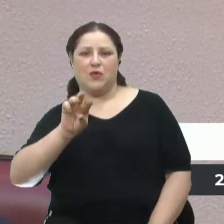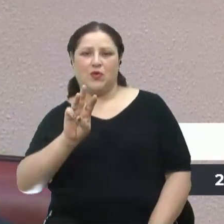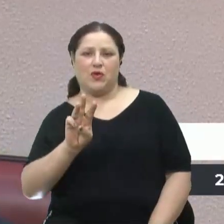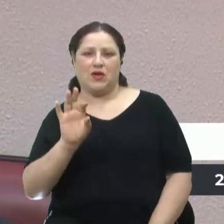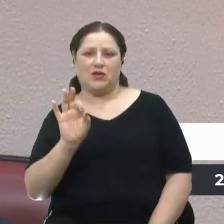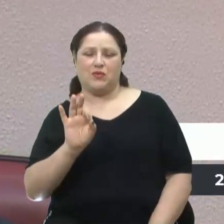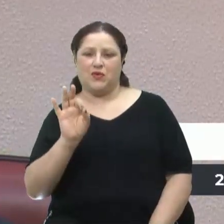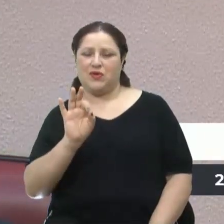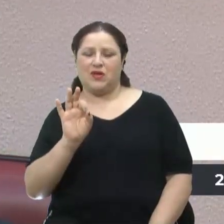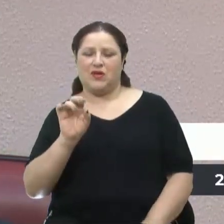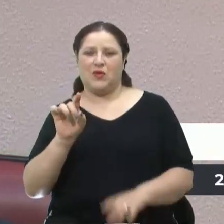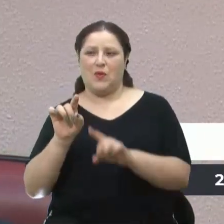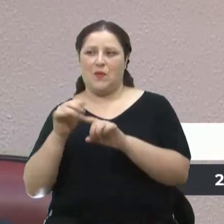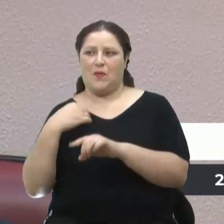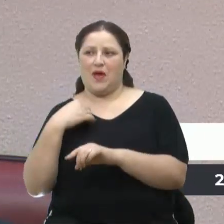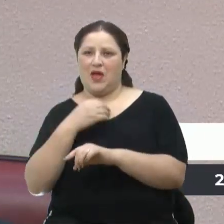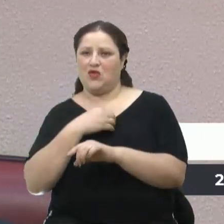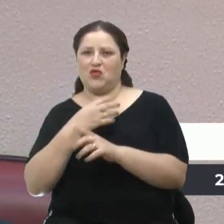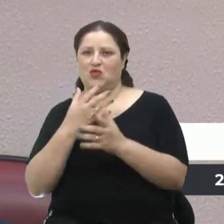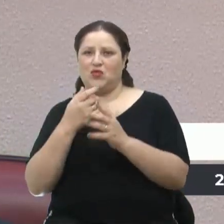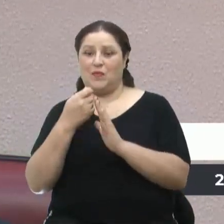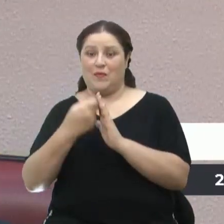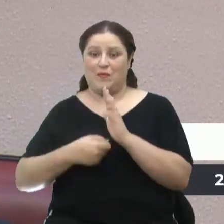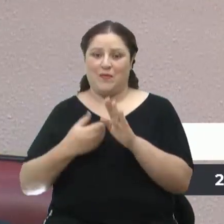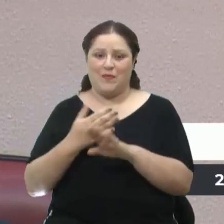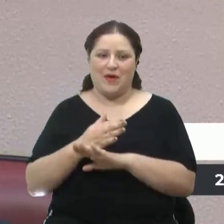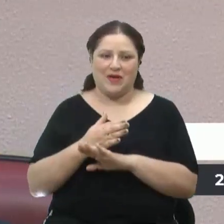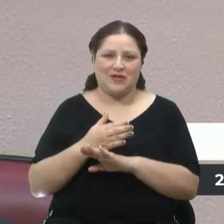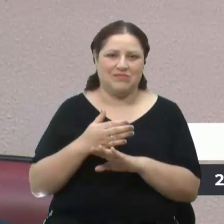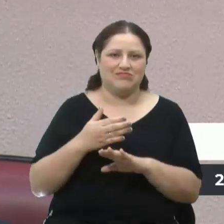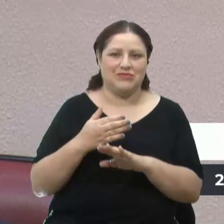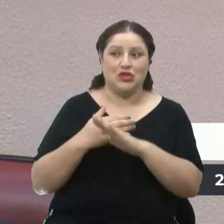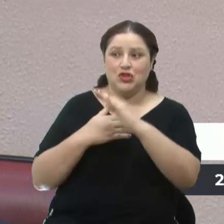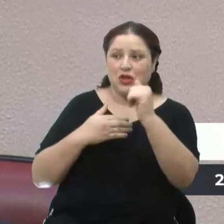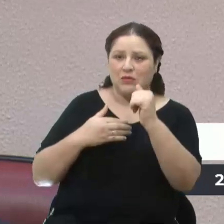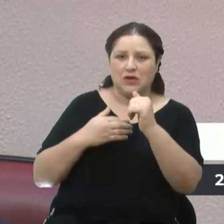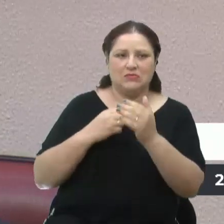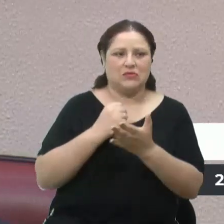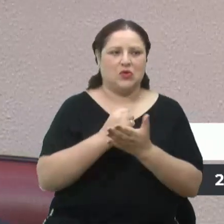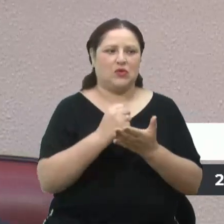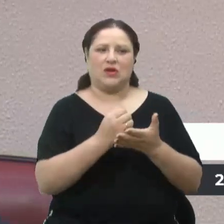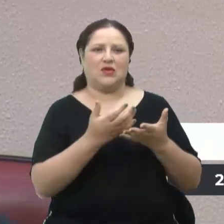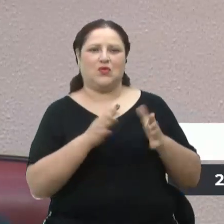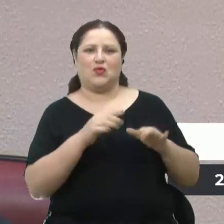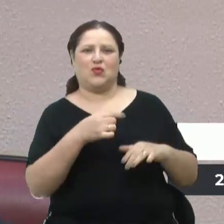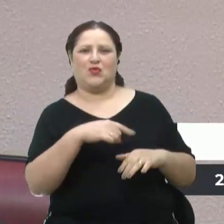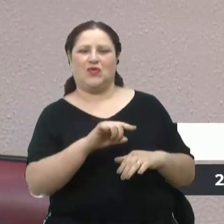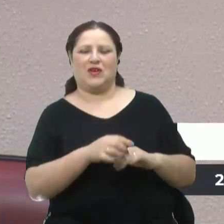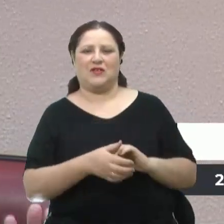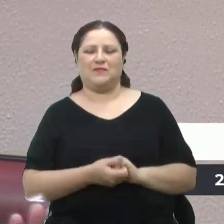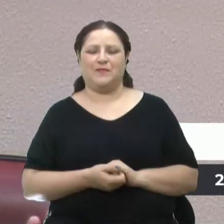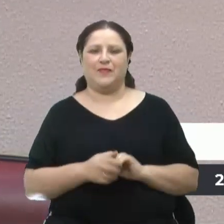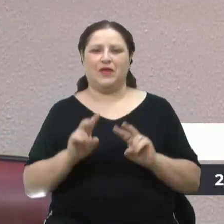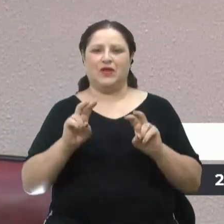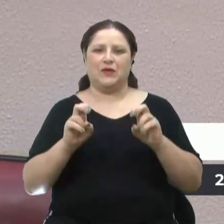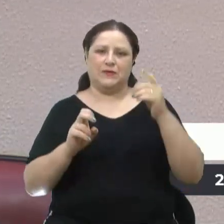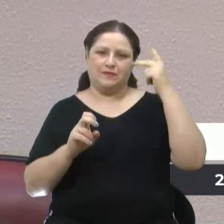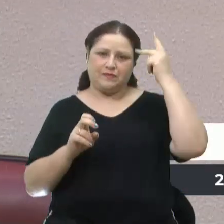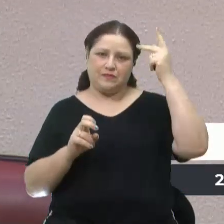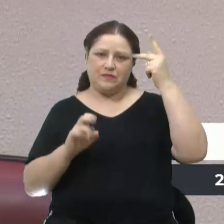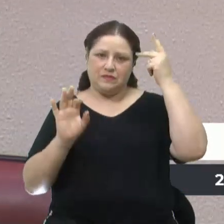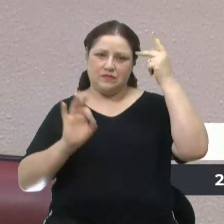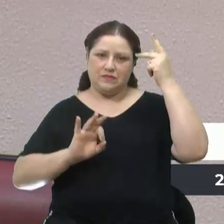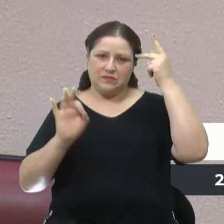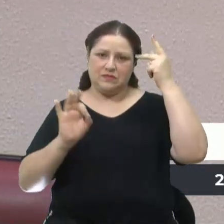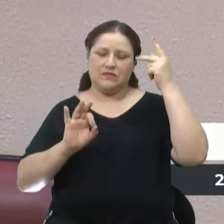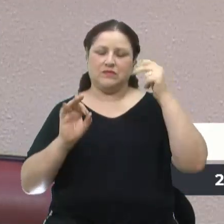entre 2021 e 2022. No caso de psiquiatras, a taxa de profissionais